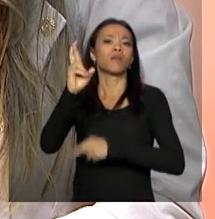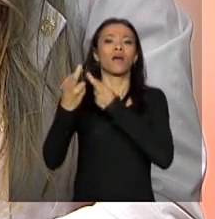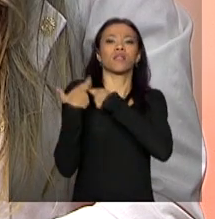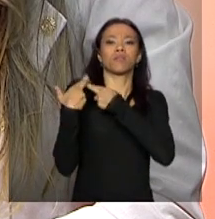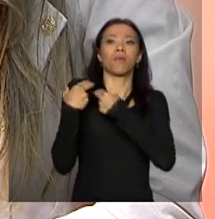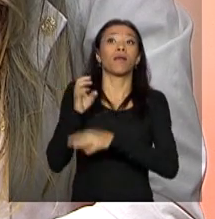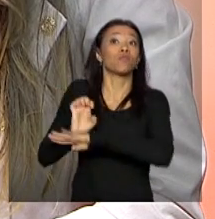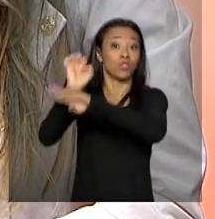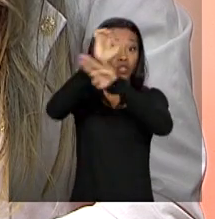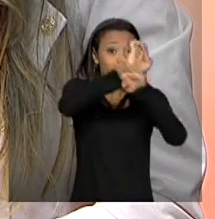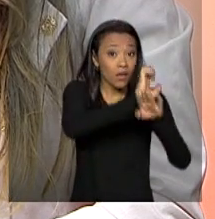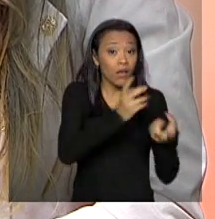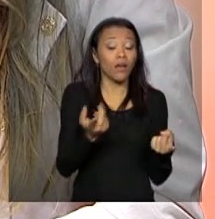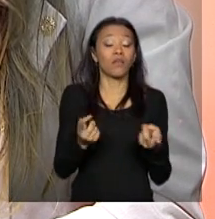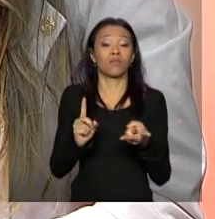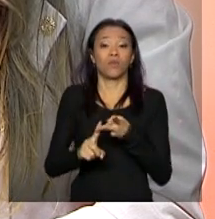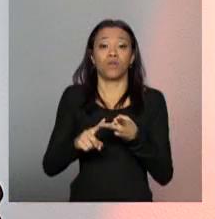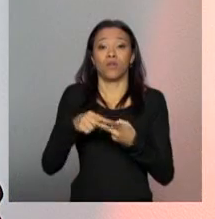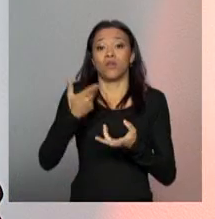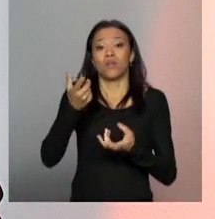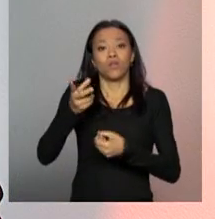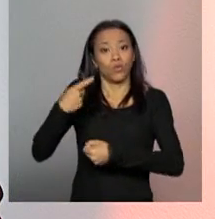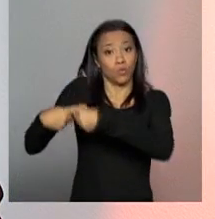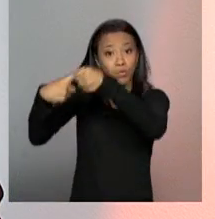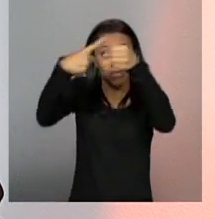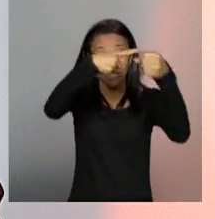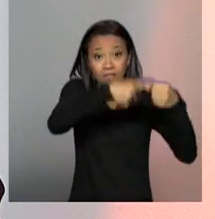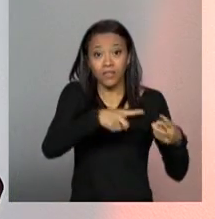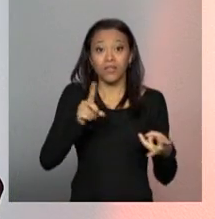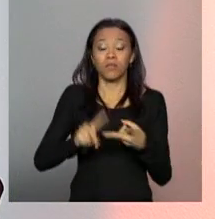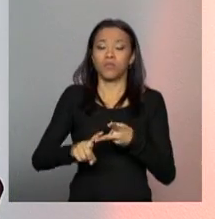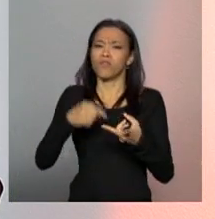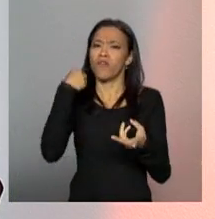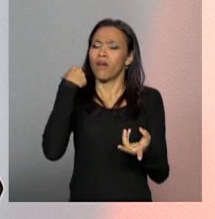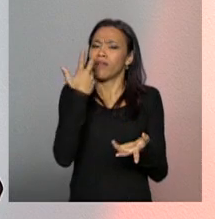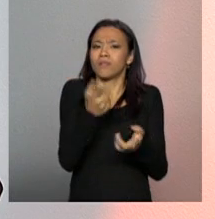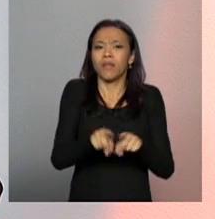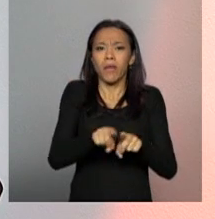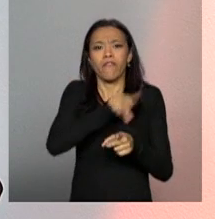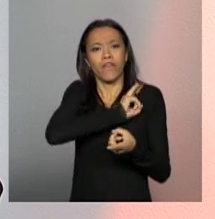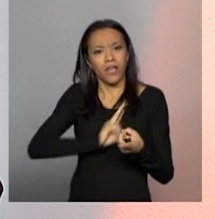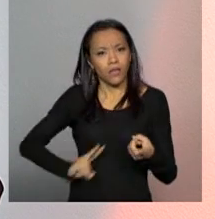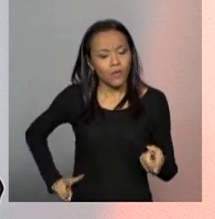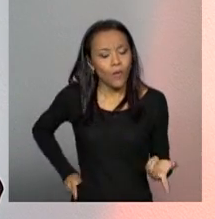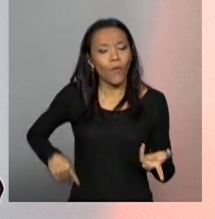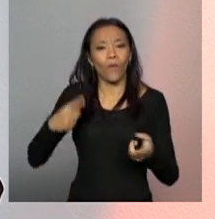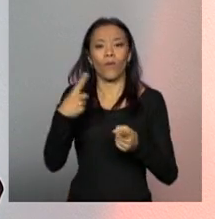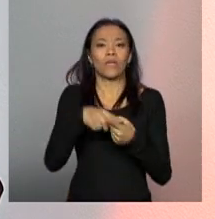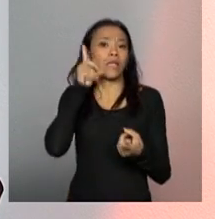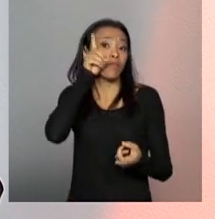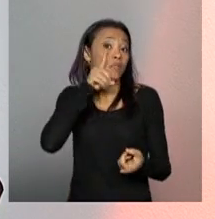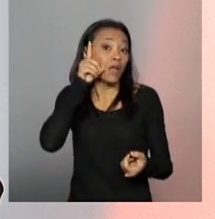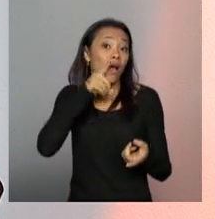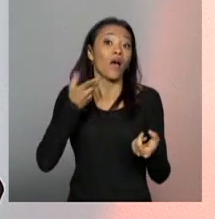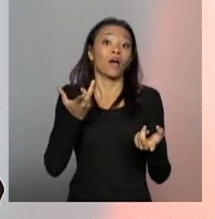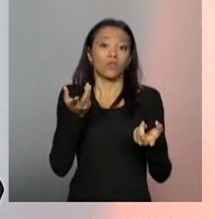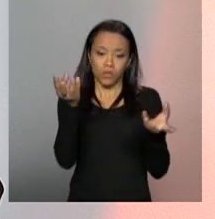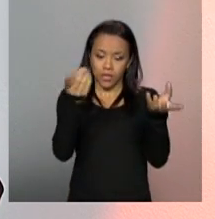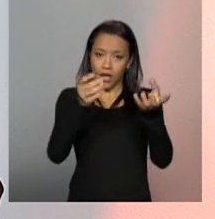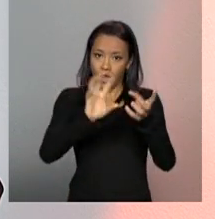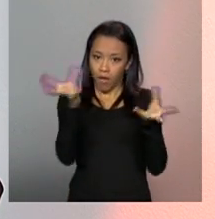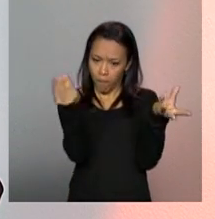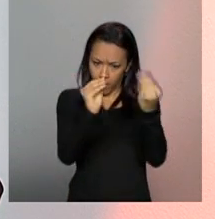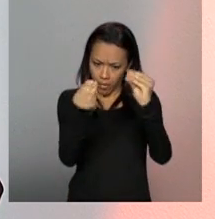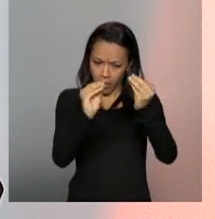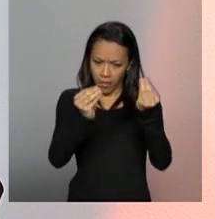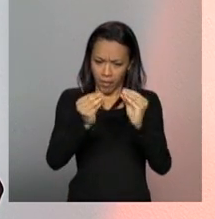dos municípios, do legislativo, vereadores, deputados, na formulação das legislações, na formulação da reformulação,